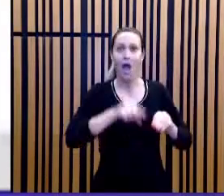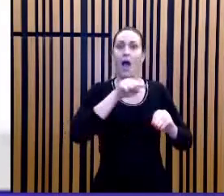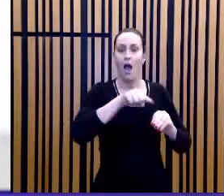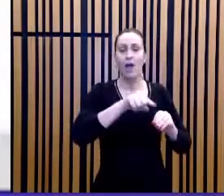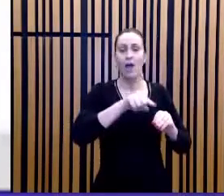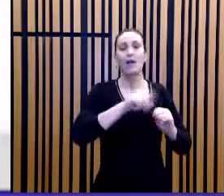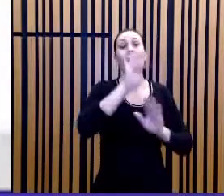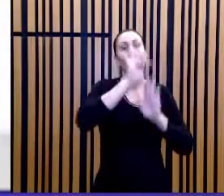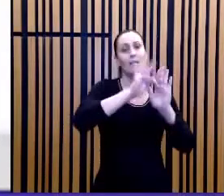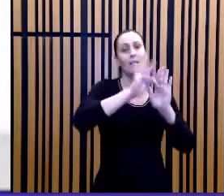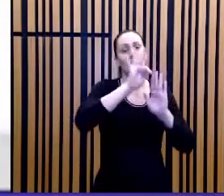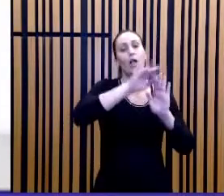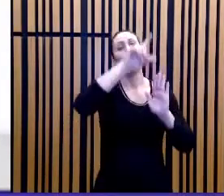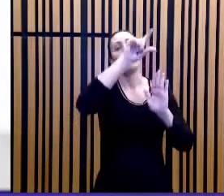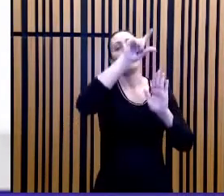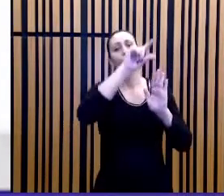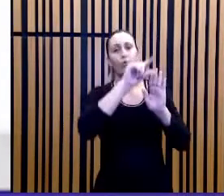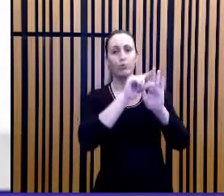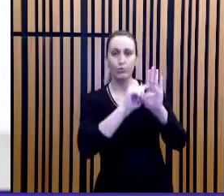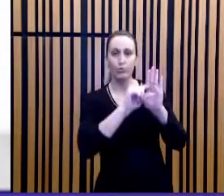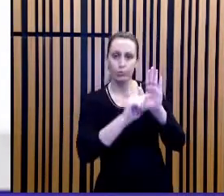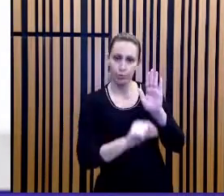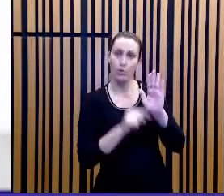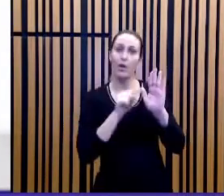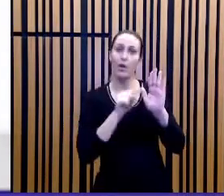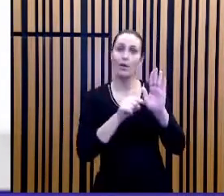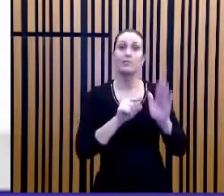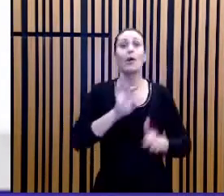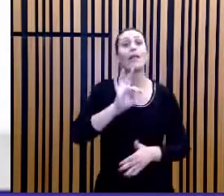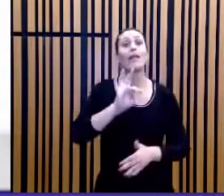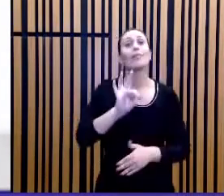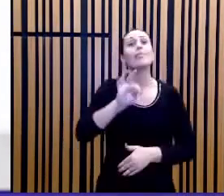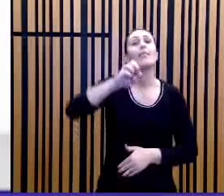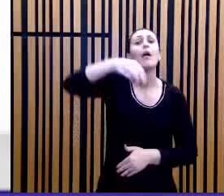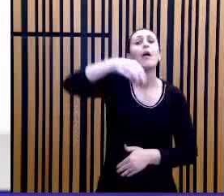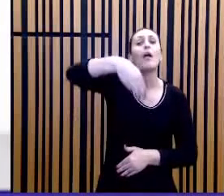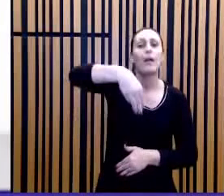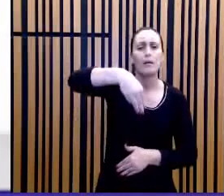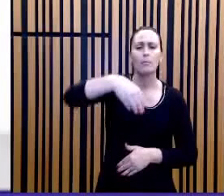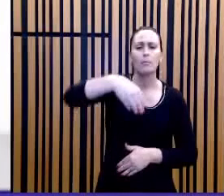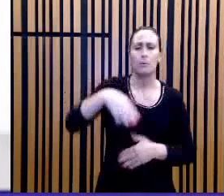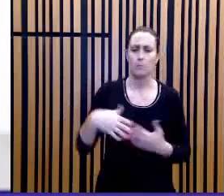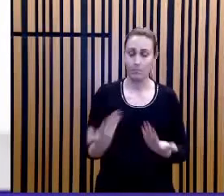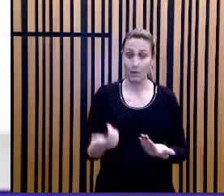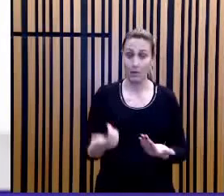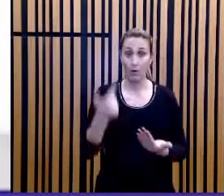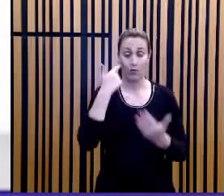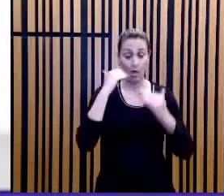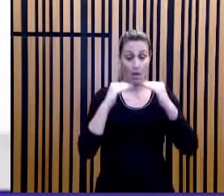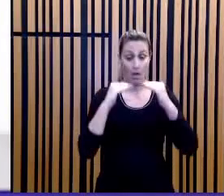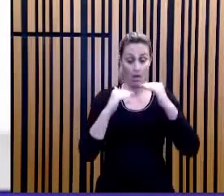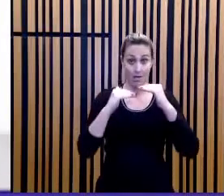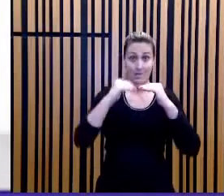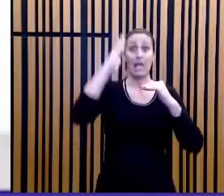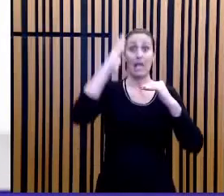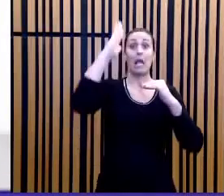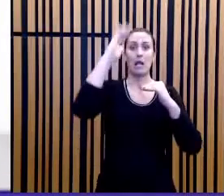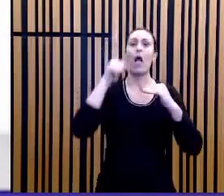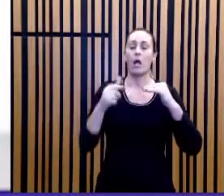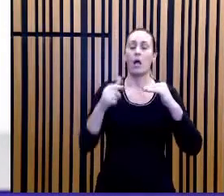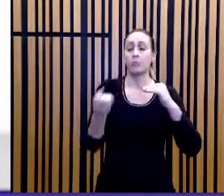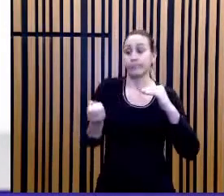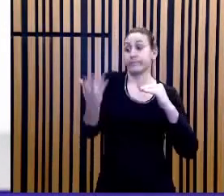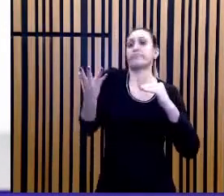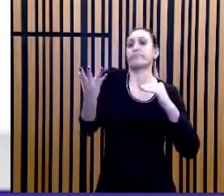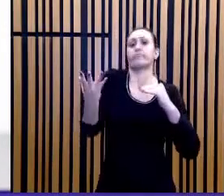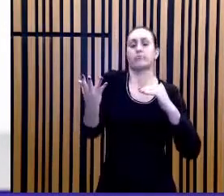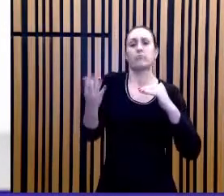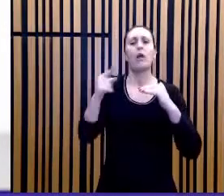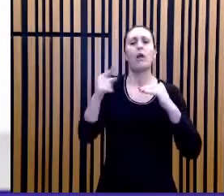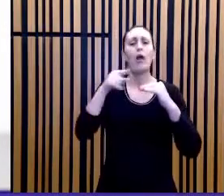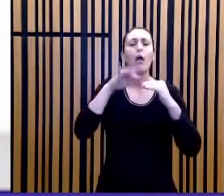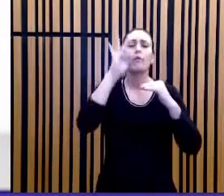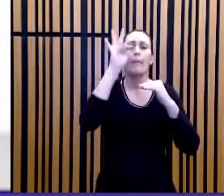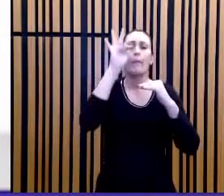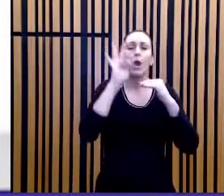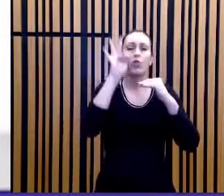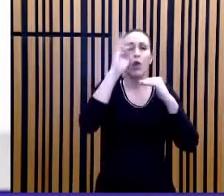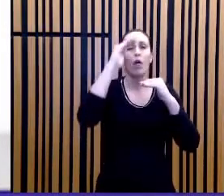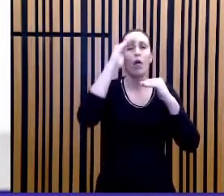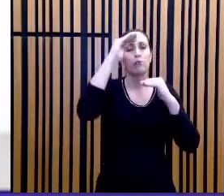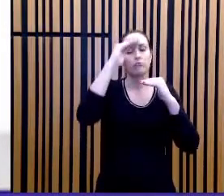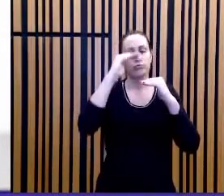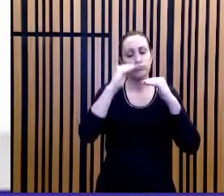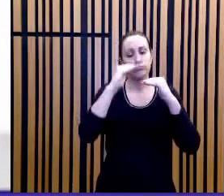cai para valores inferiores a Tm. Então, liga quando passa da temperatura Tc e desliga quando cai